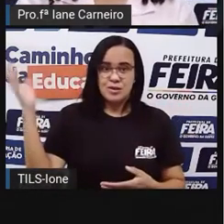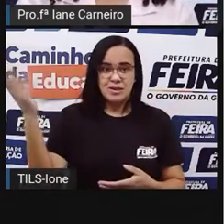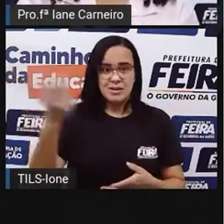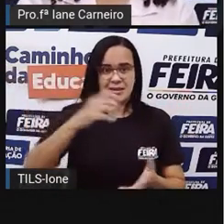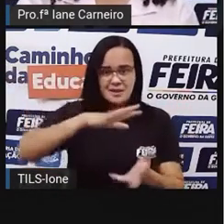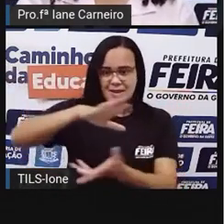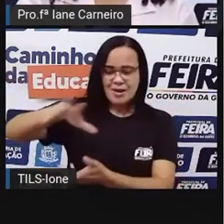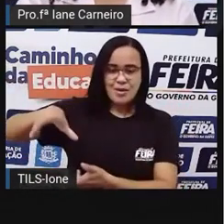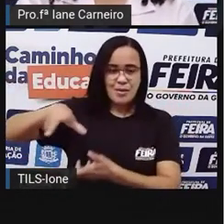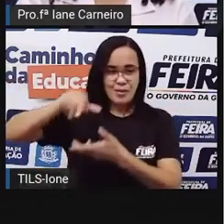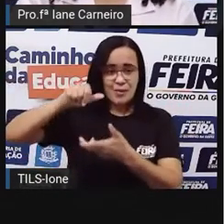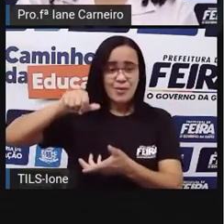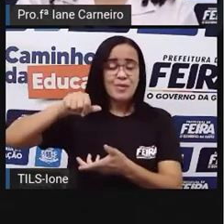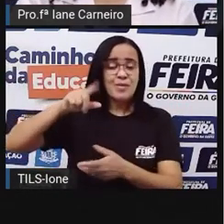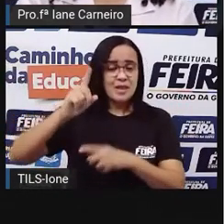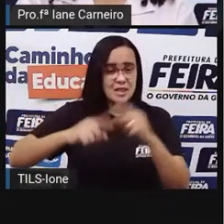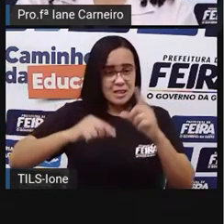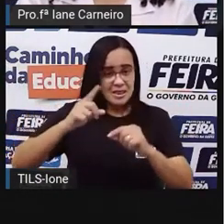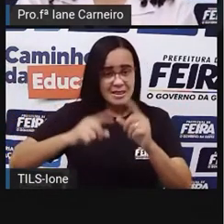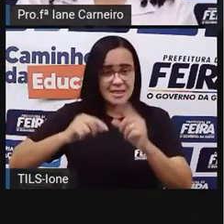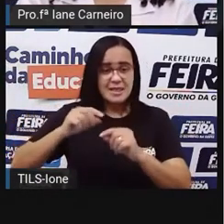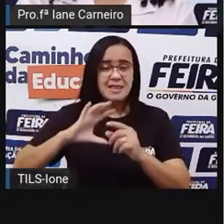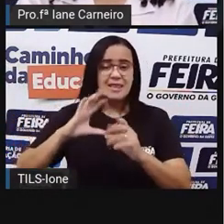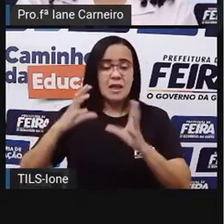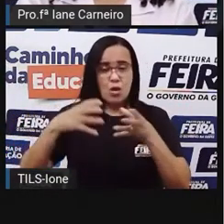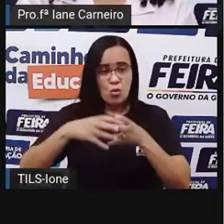dias atuais. Olha só que legal.